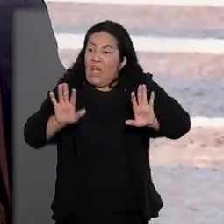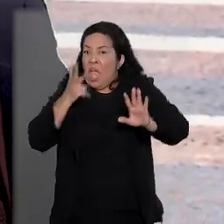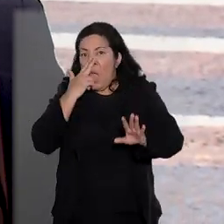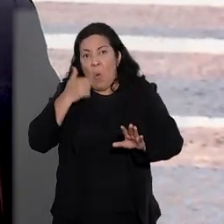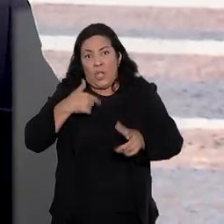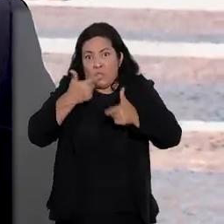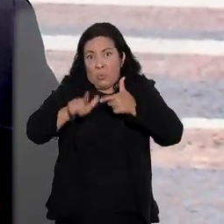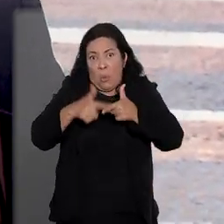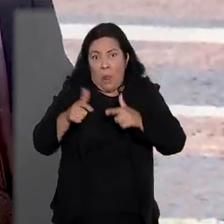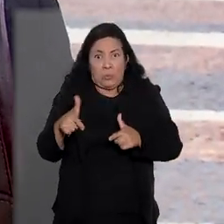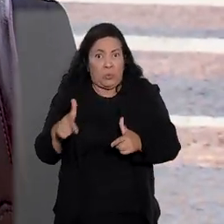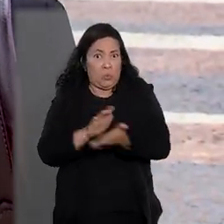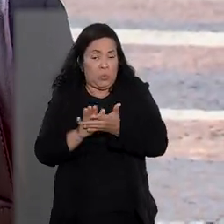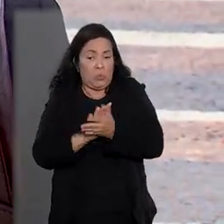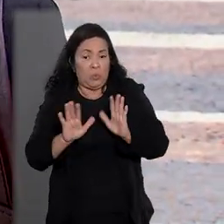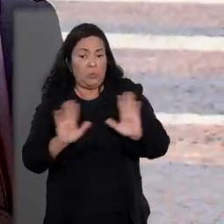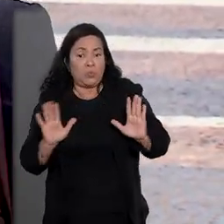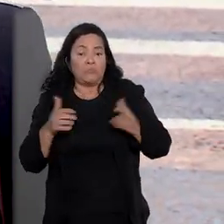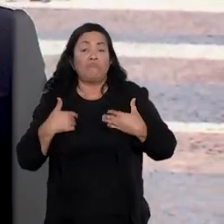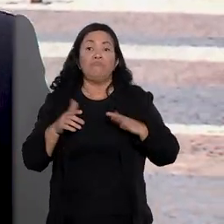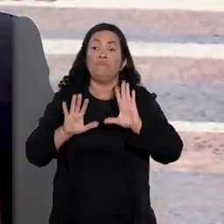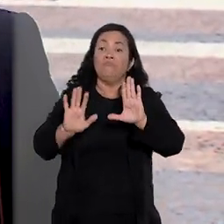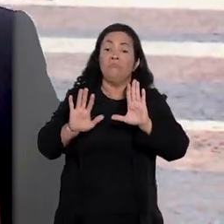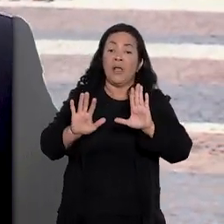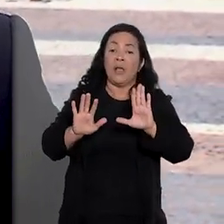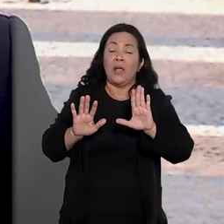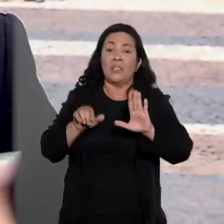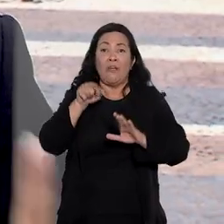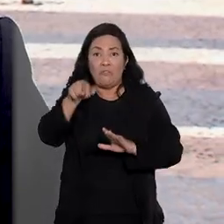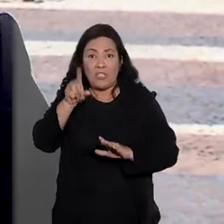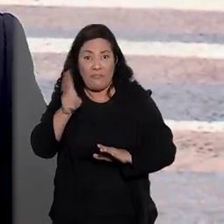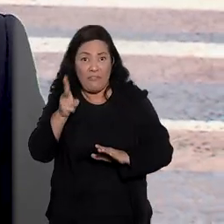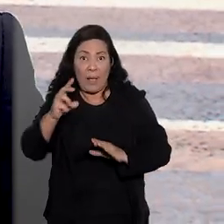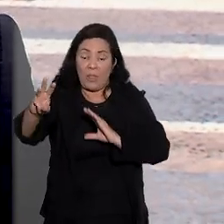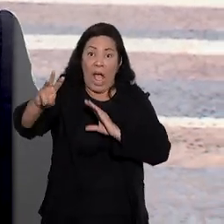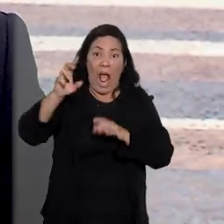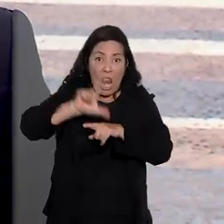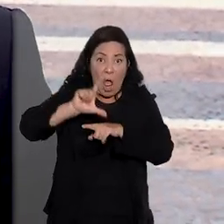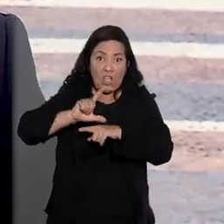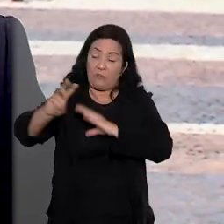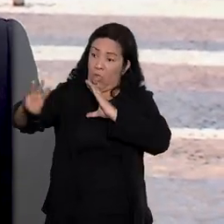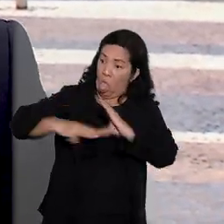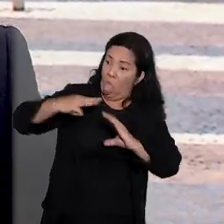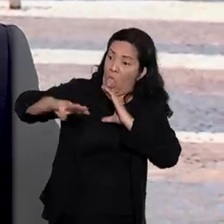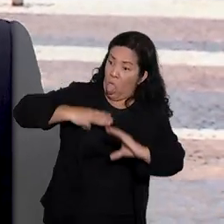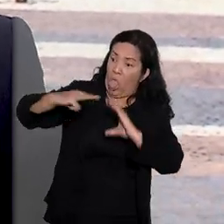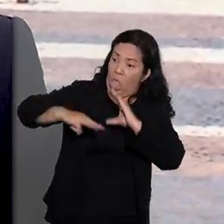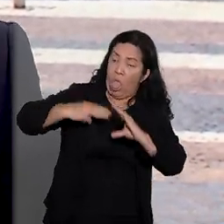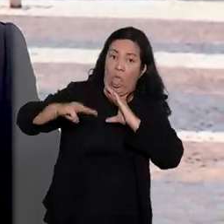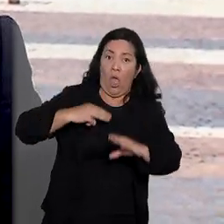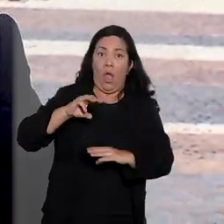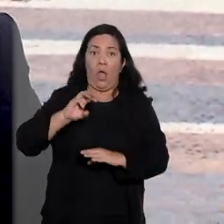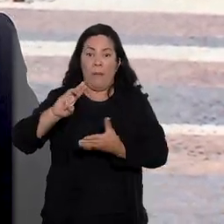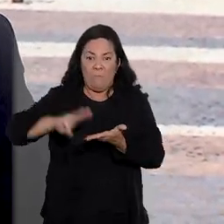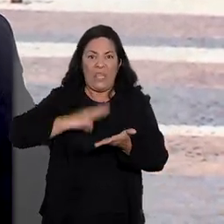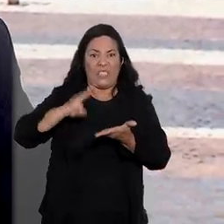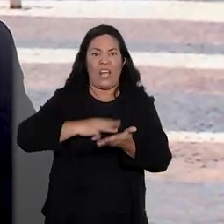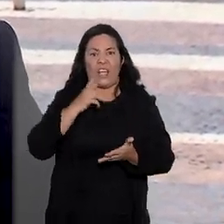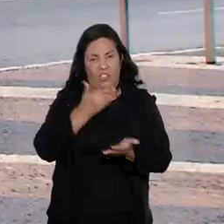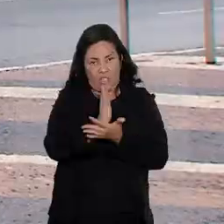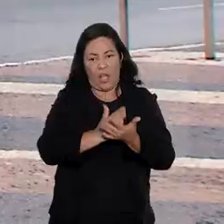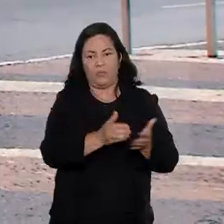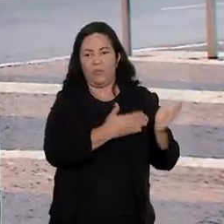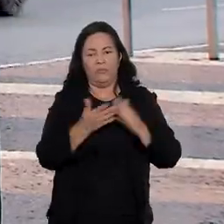que tenha problema, mas eu pergunto se eles vão ficar me mandando e-mail, se vão enviar SMS, porque eu acho um pouco